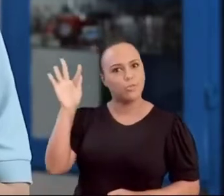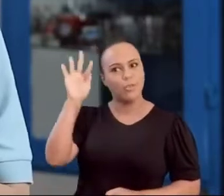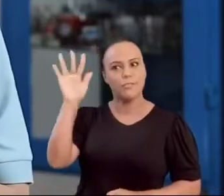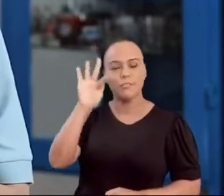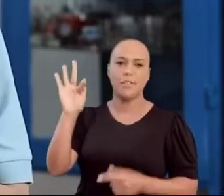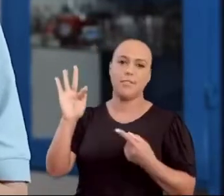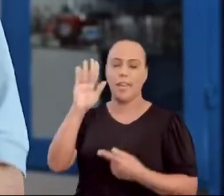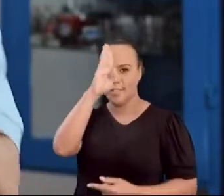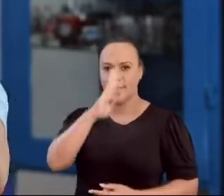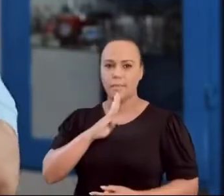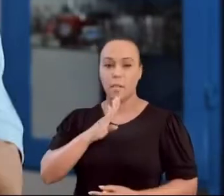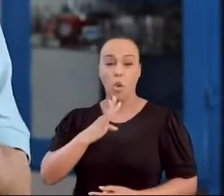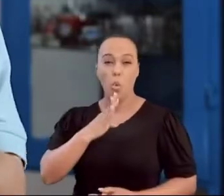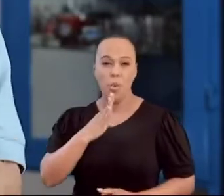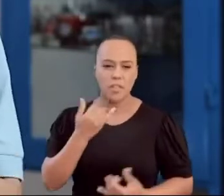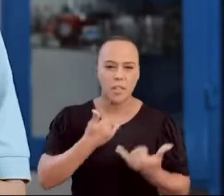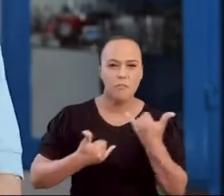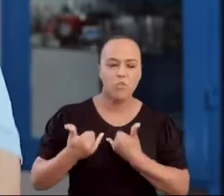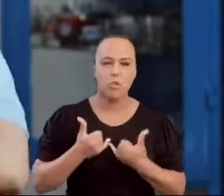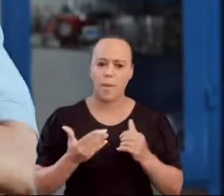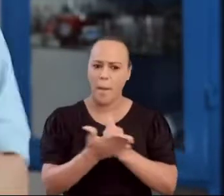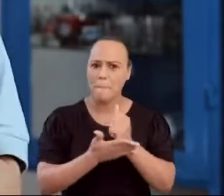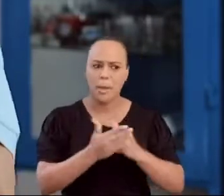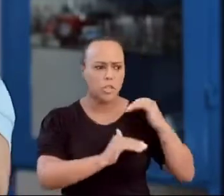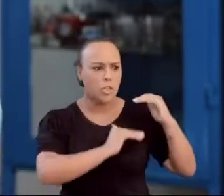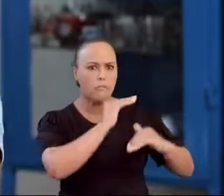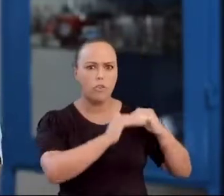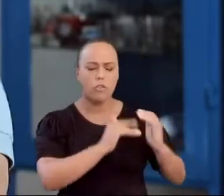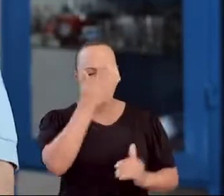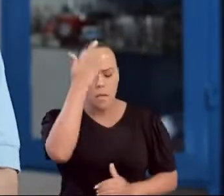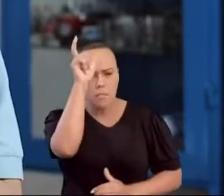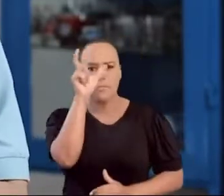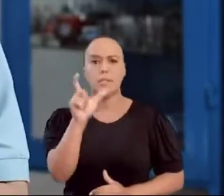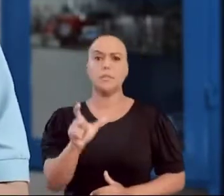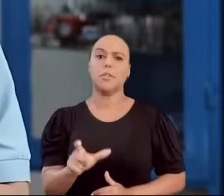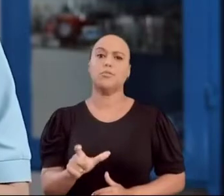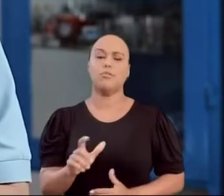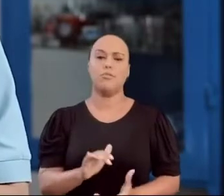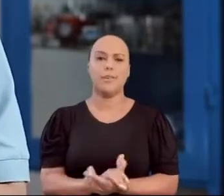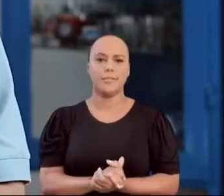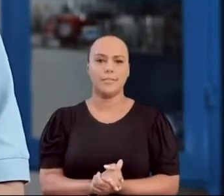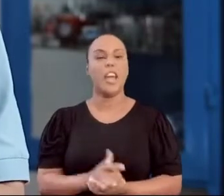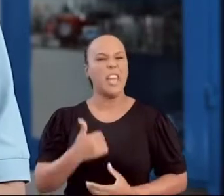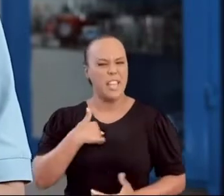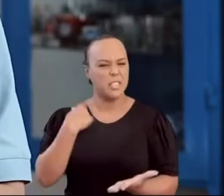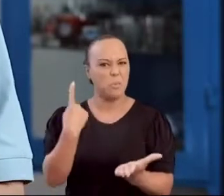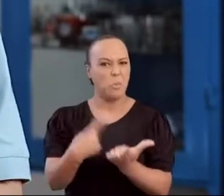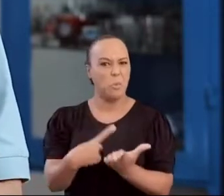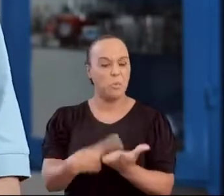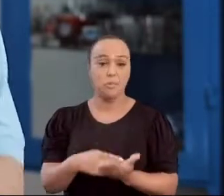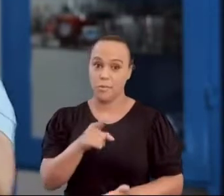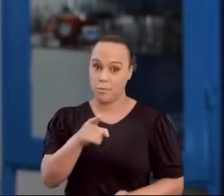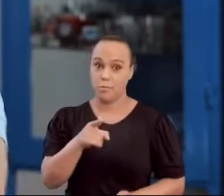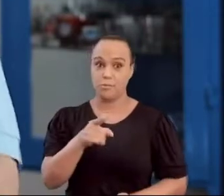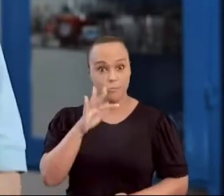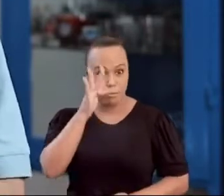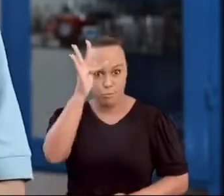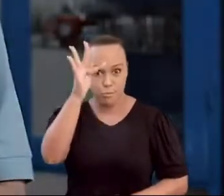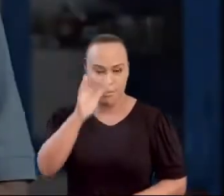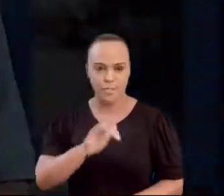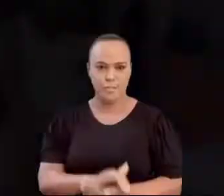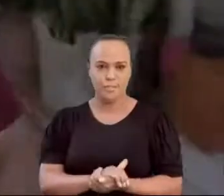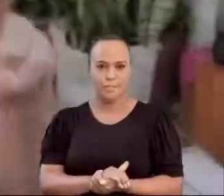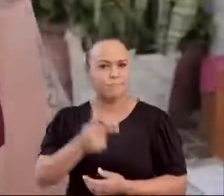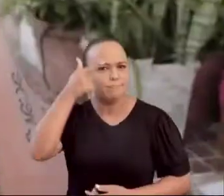sonhada faculdade. Conhecimento e informação é a base para o desenvolvimento pessoal. Esse é meu compromisso com o seu